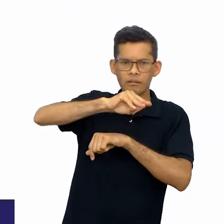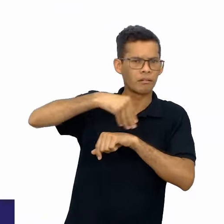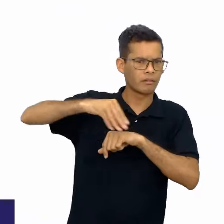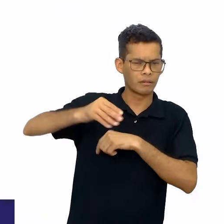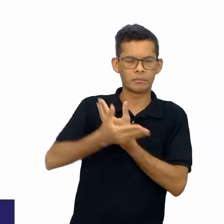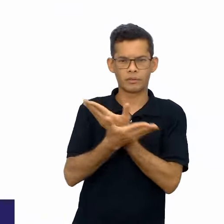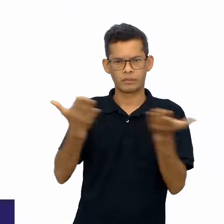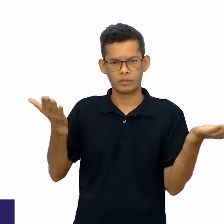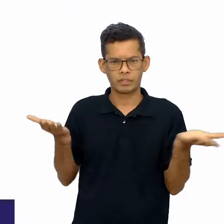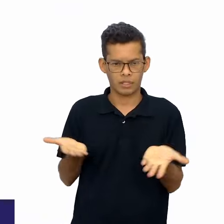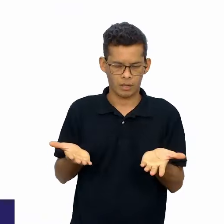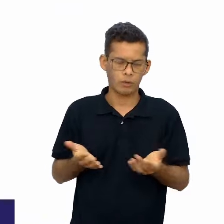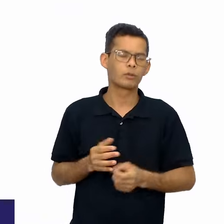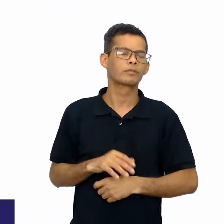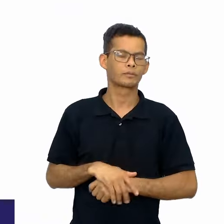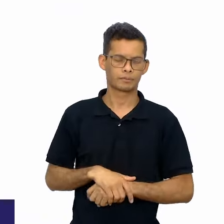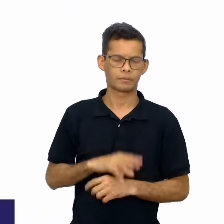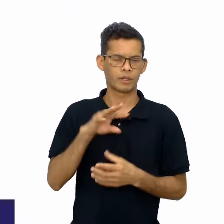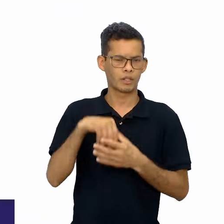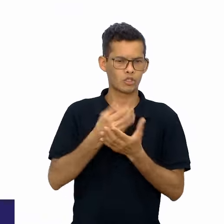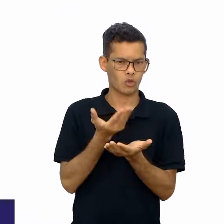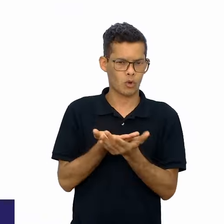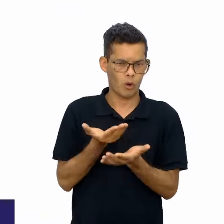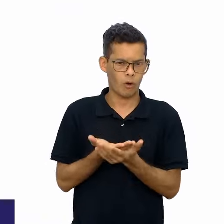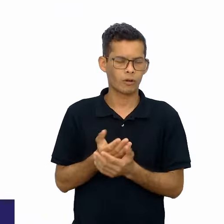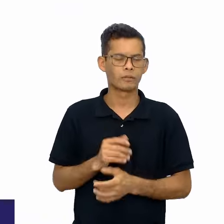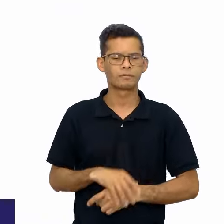desdobramento lá no escola. Vamos lá?